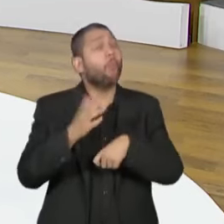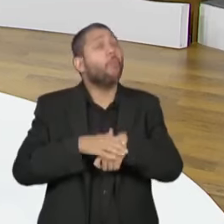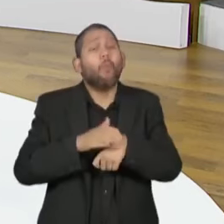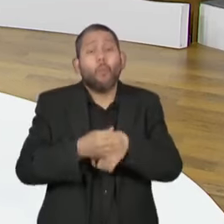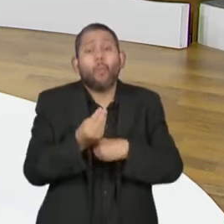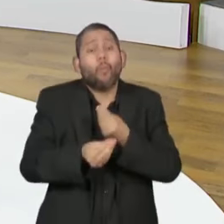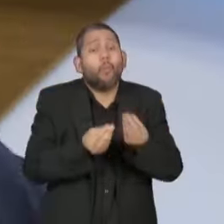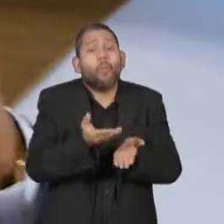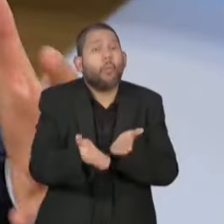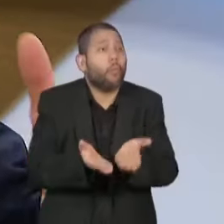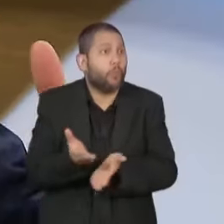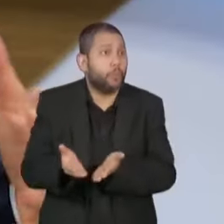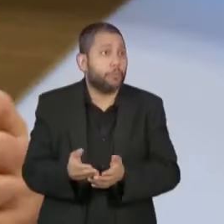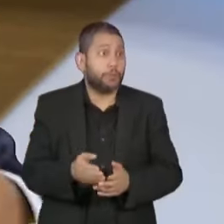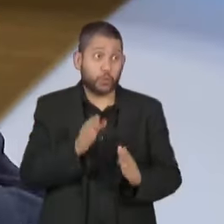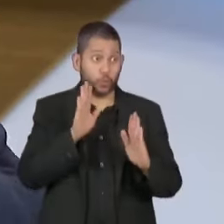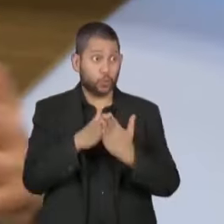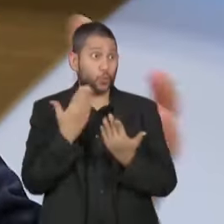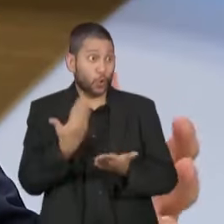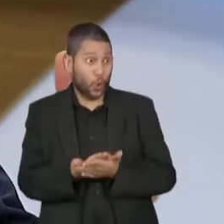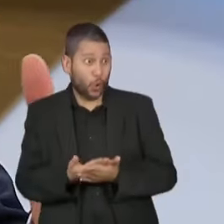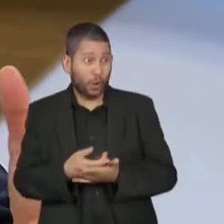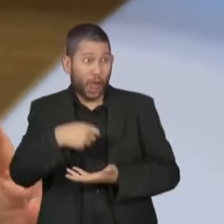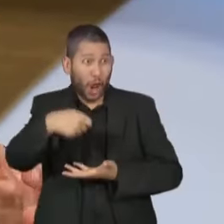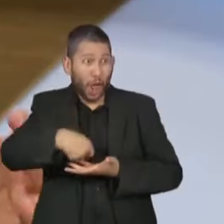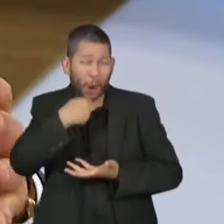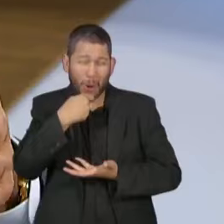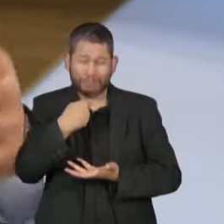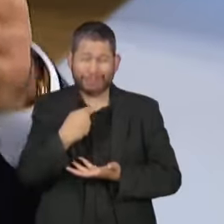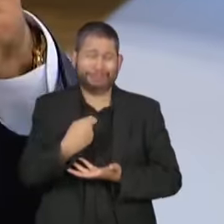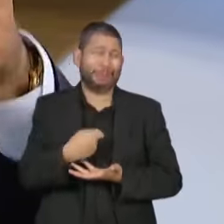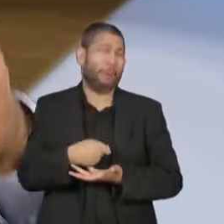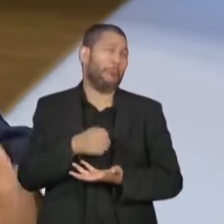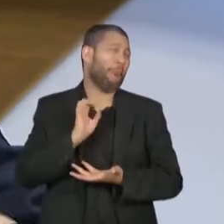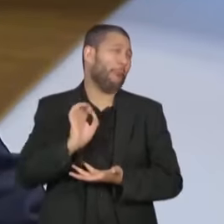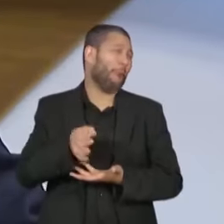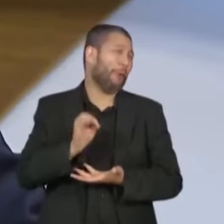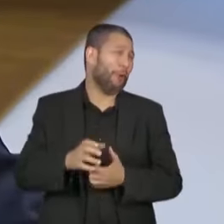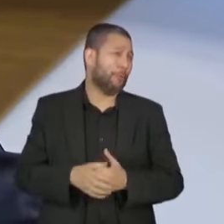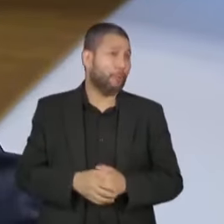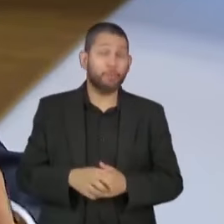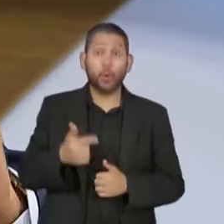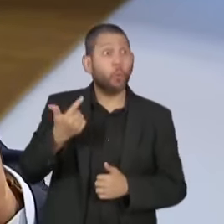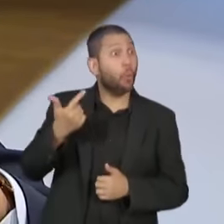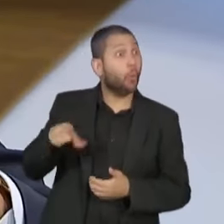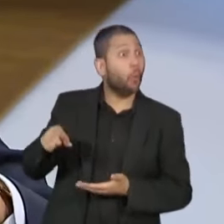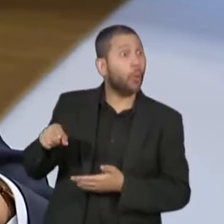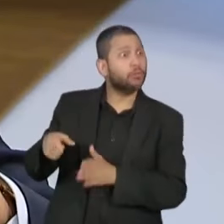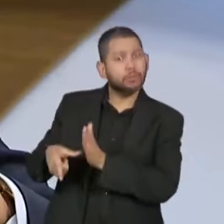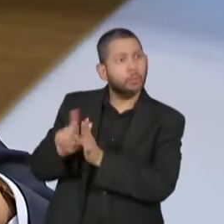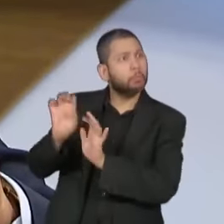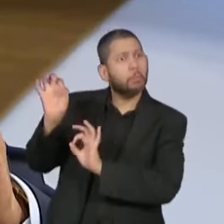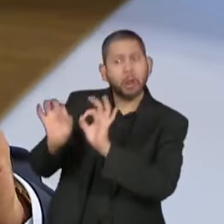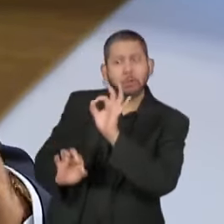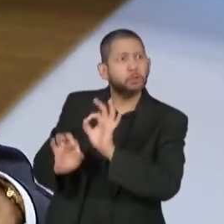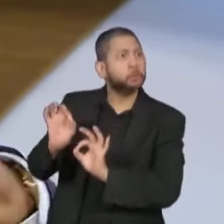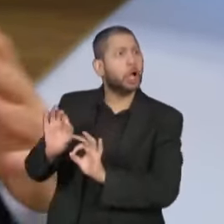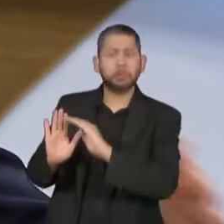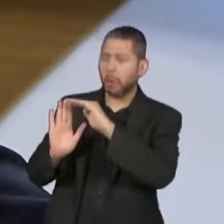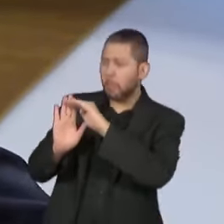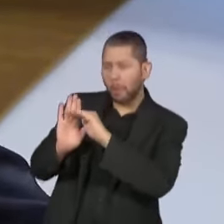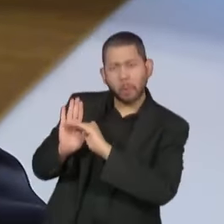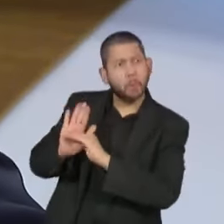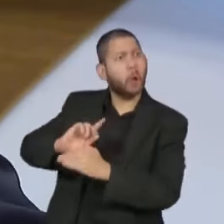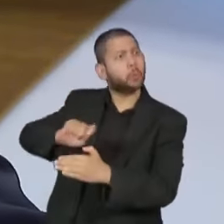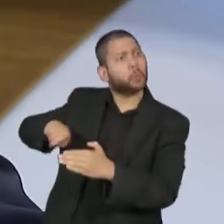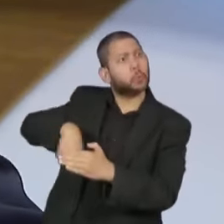algumas merendas que são horrorosas, outras são bem planejadas. Então,